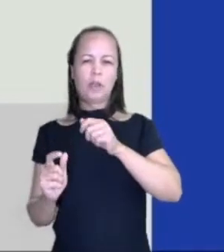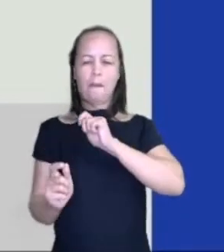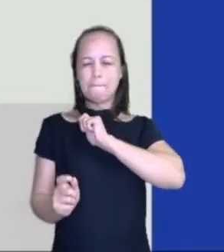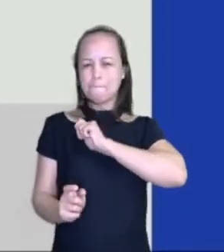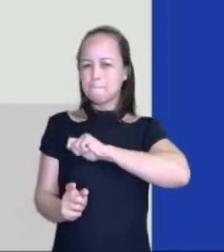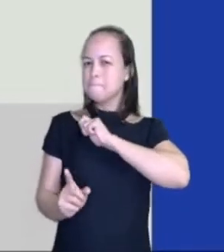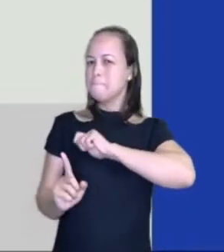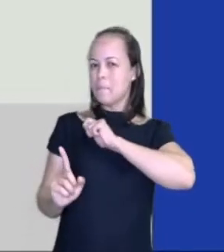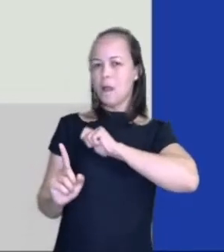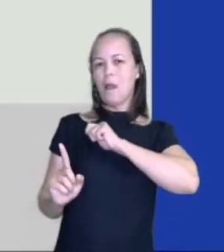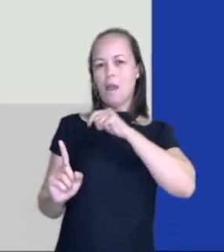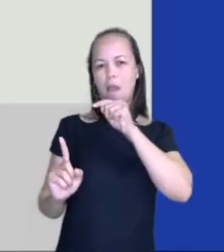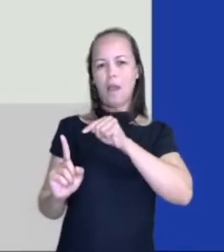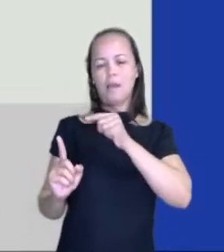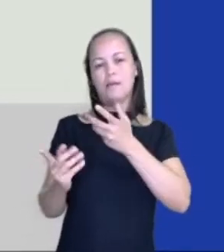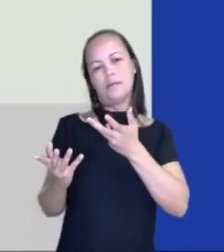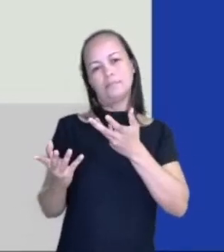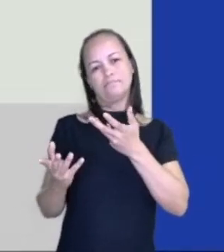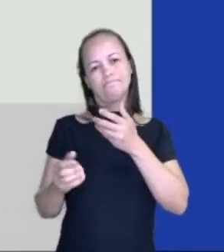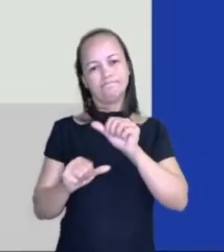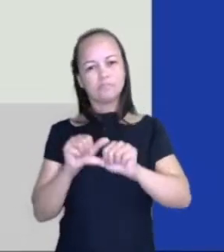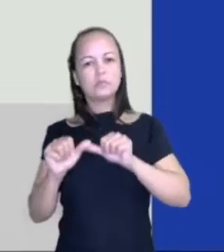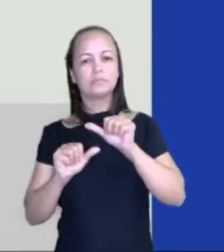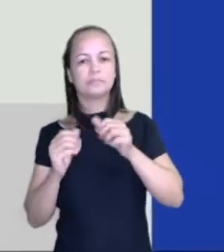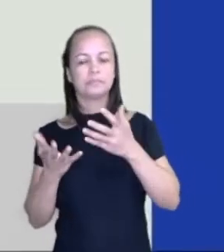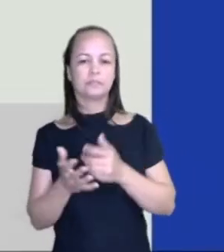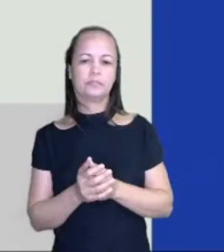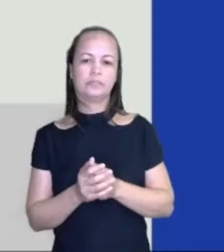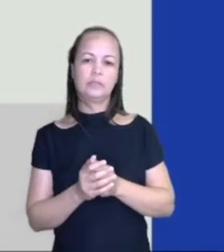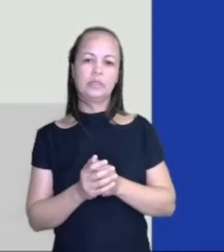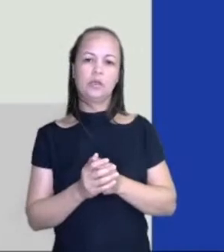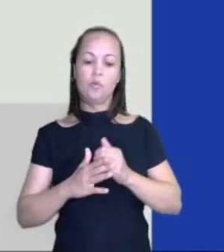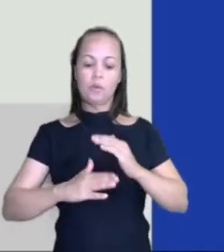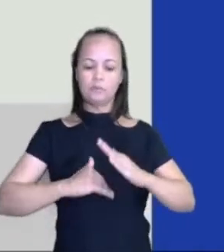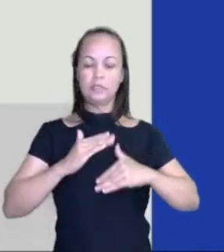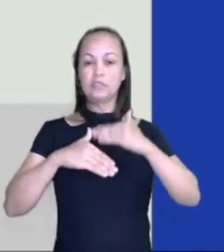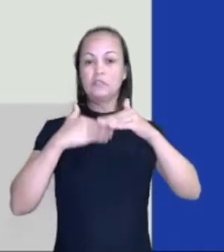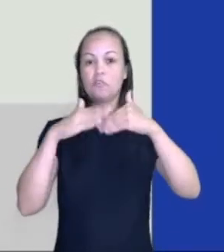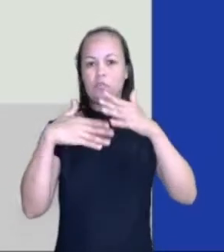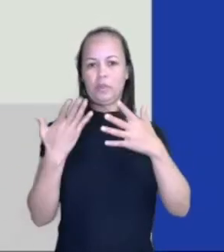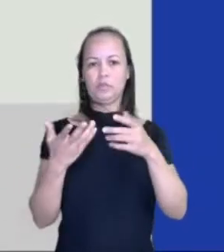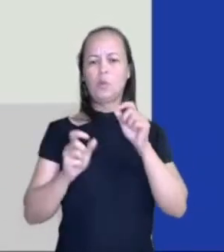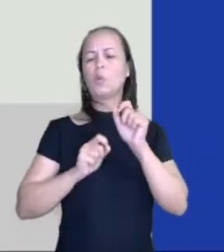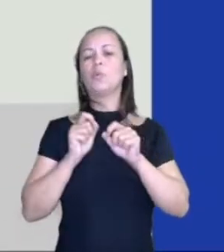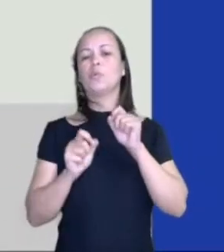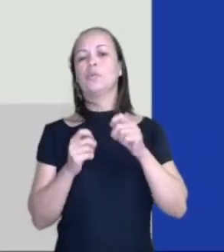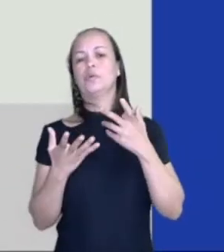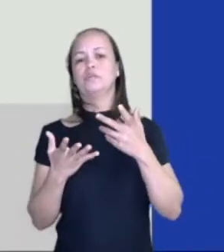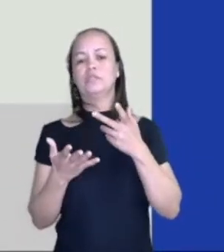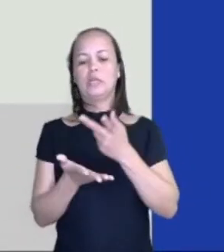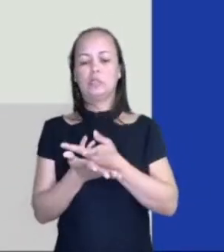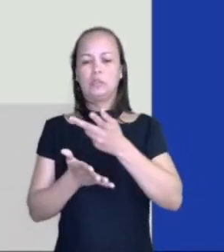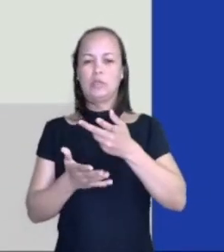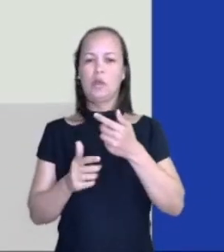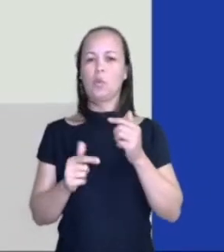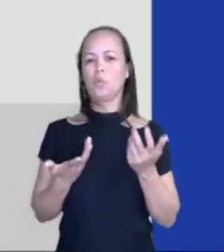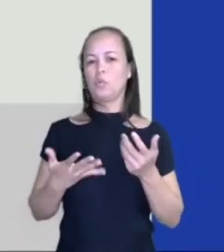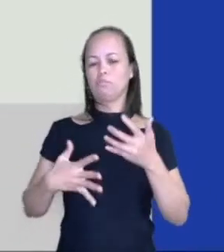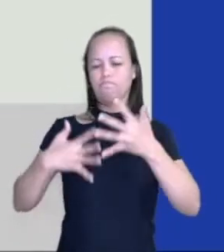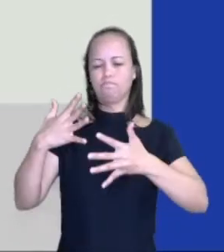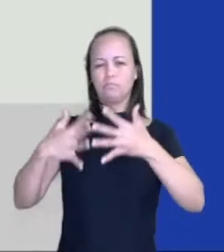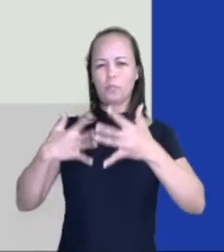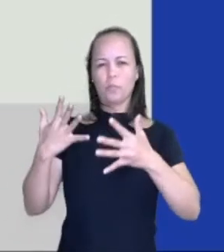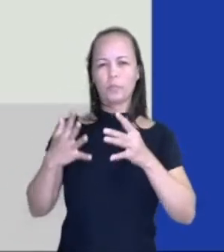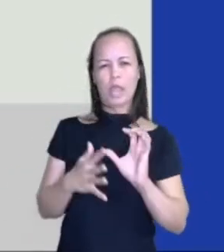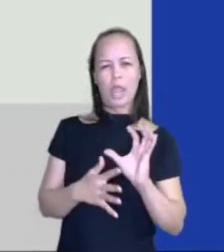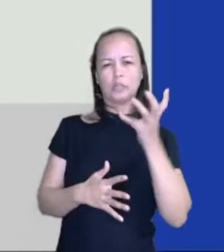tão boazinha assim. Quanto ao desenvolvimento? E o que fizeram para tentar solucionar esse conflito? Então,